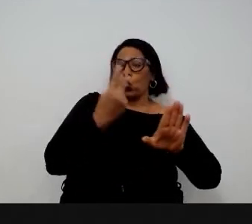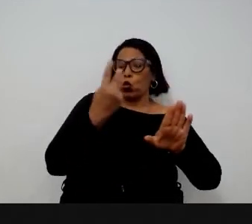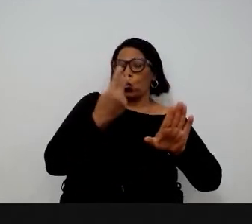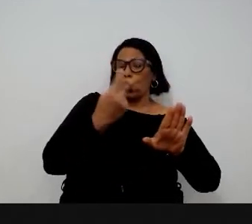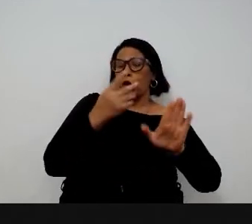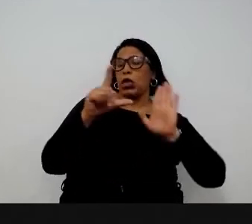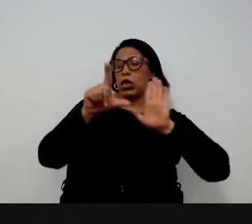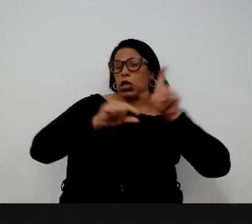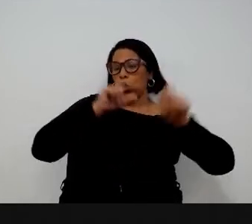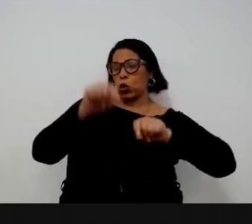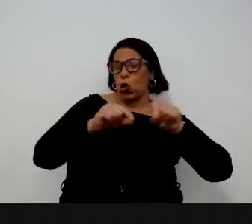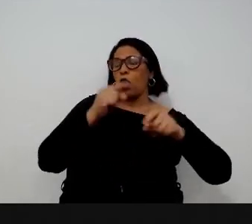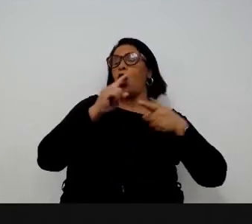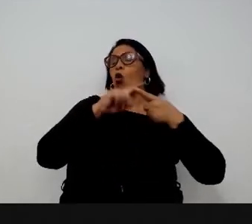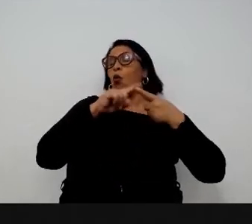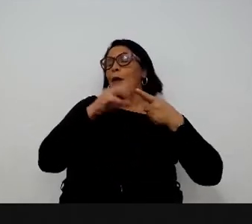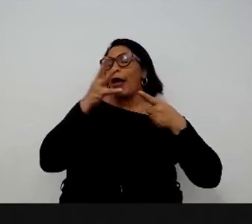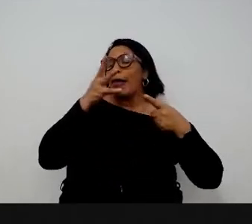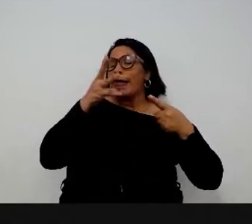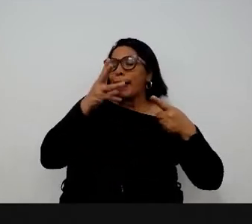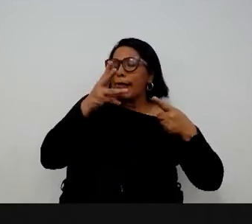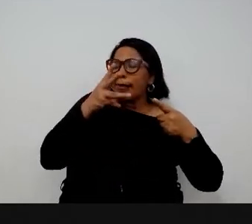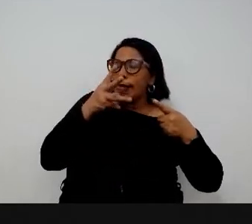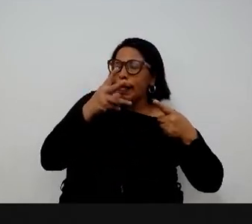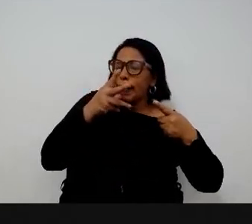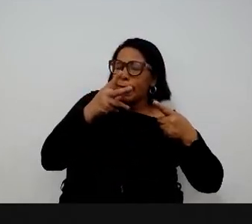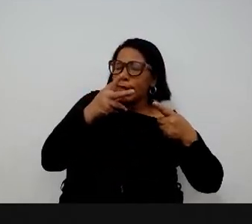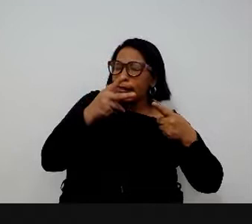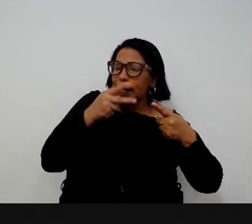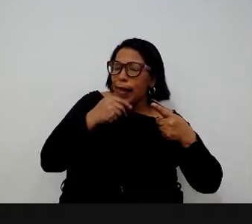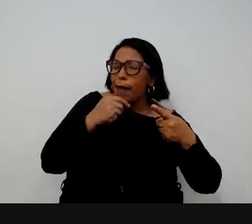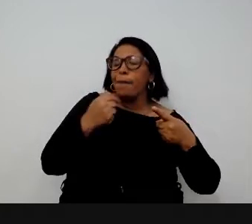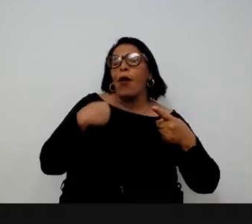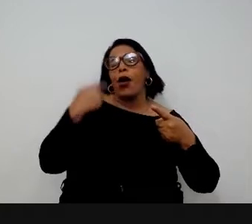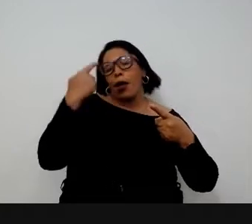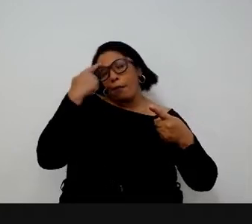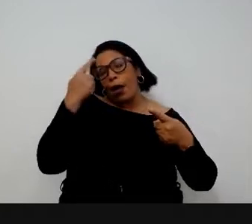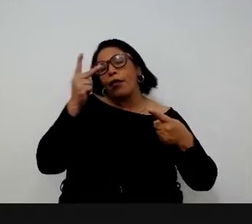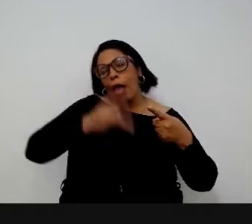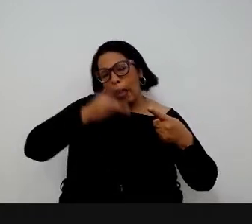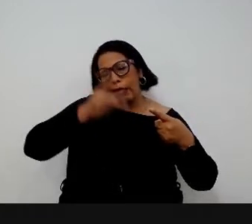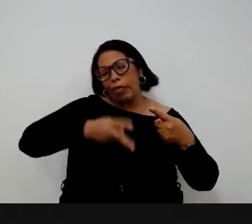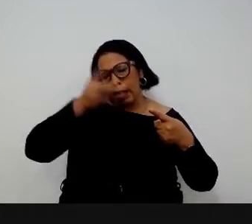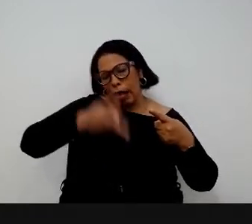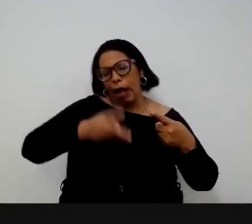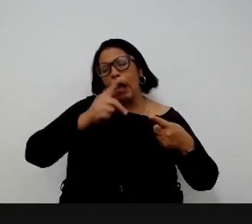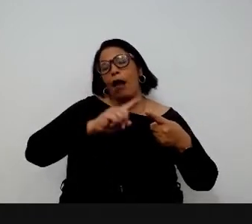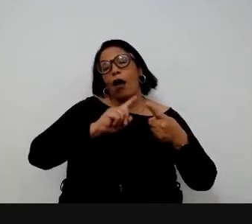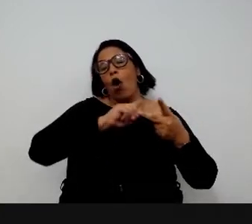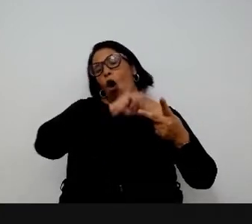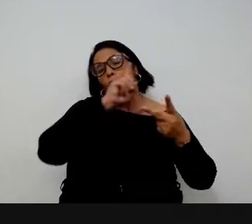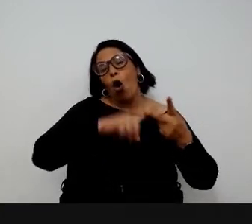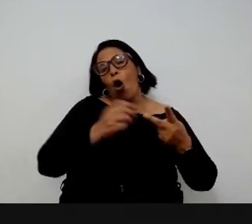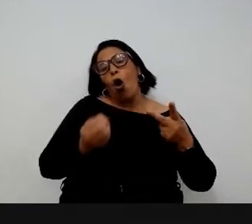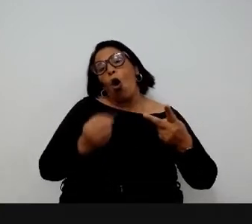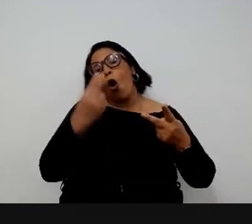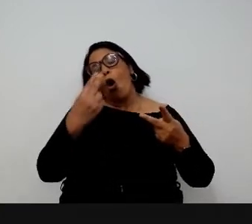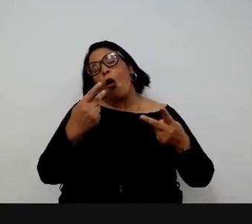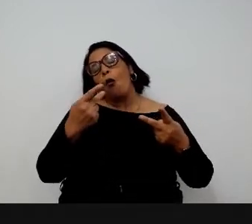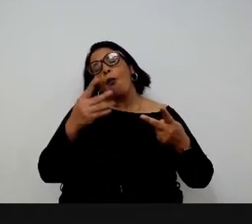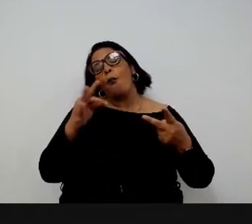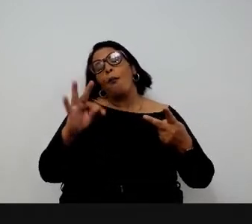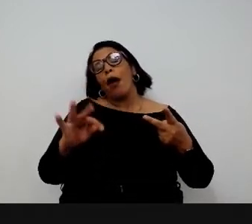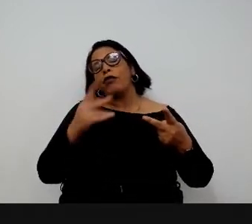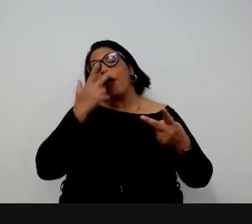que é mais demorada, mais custosa, mas que ela é mais permanente, porque ela altera o código em si, ou eu posso criar um patch,